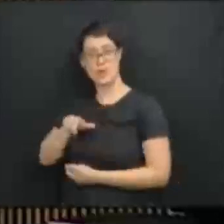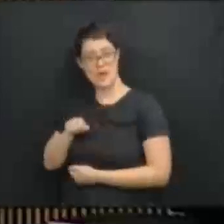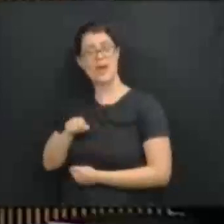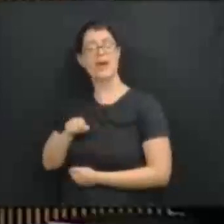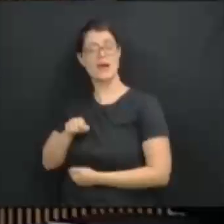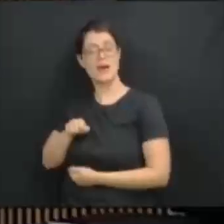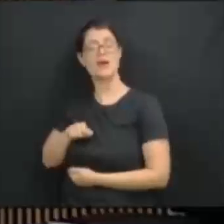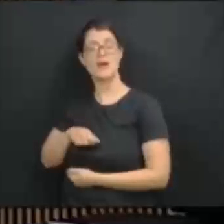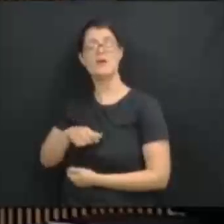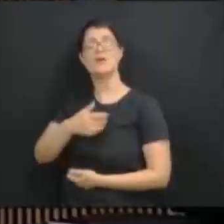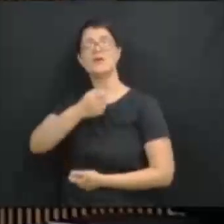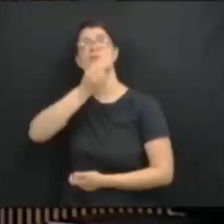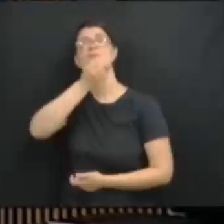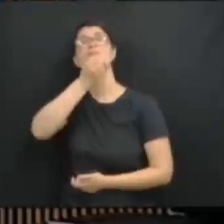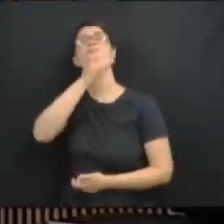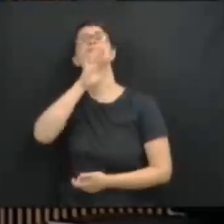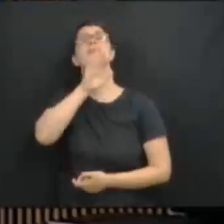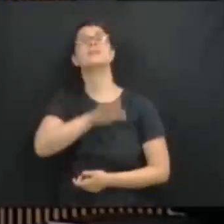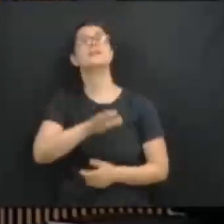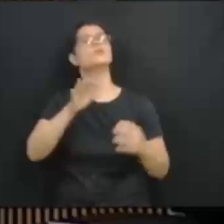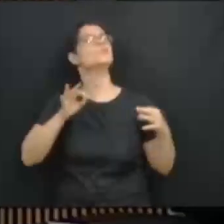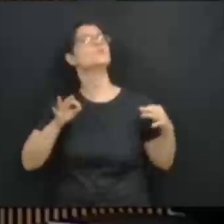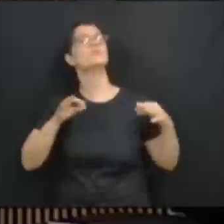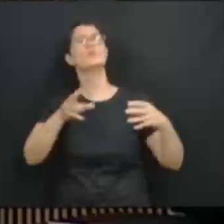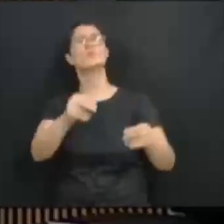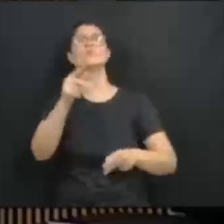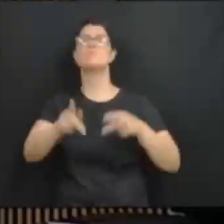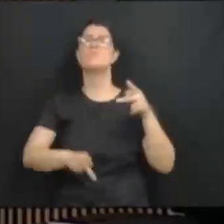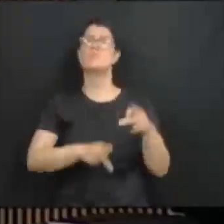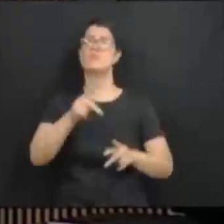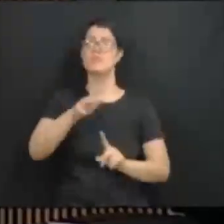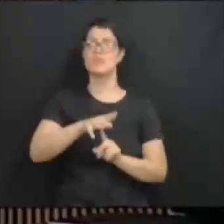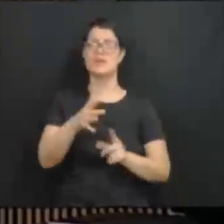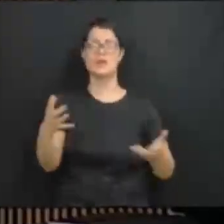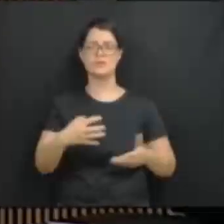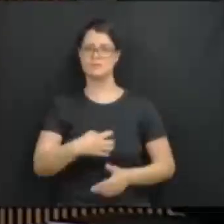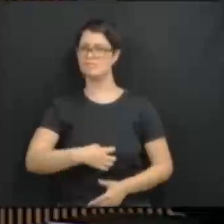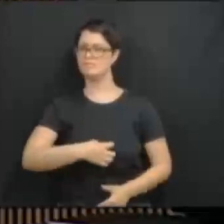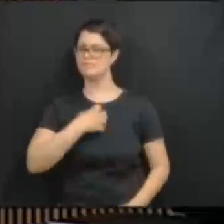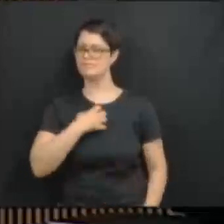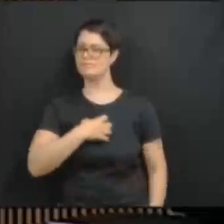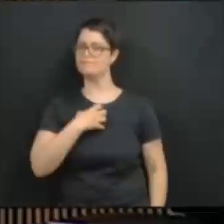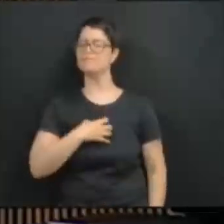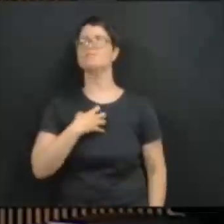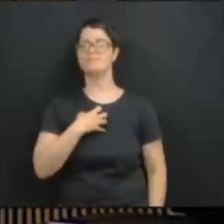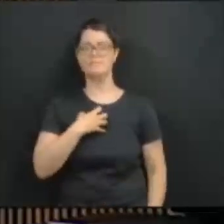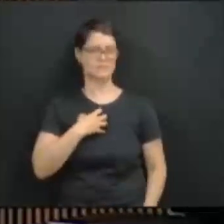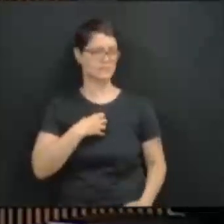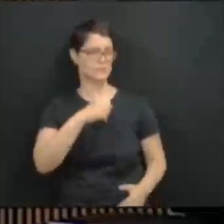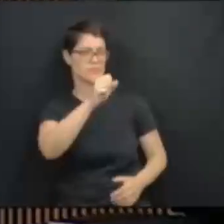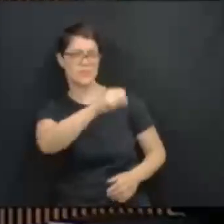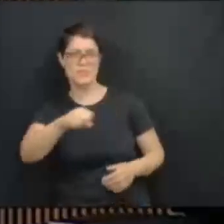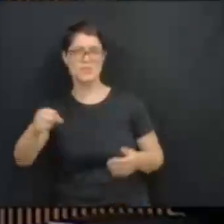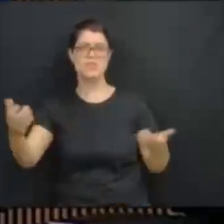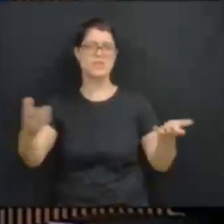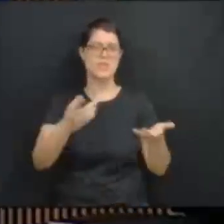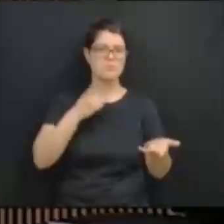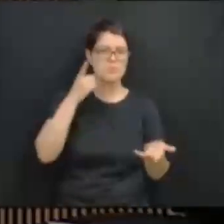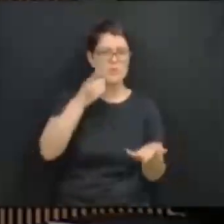A nossa boa tarde a todos os paranaenses que estão indignados, deputados, que